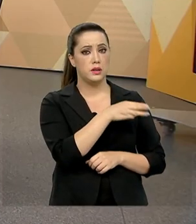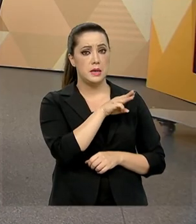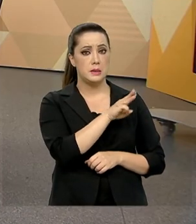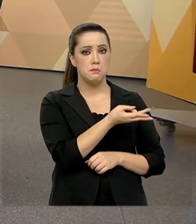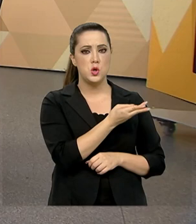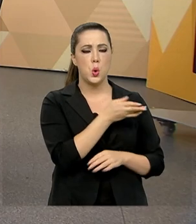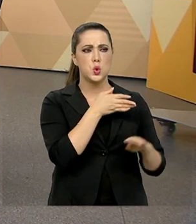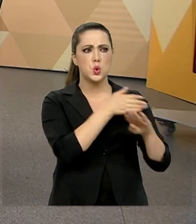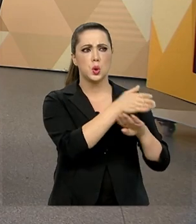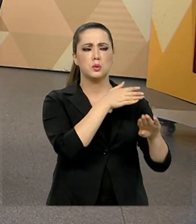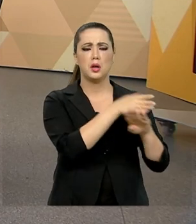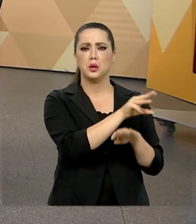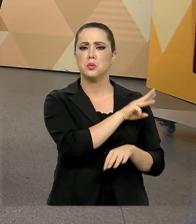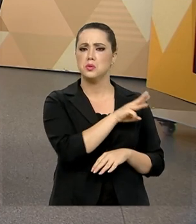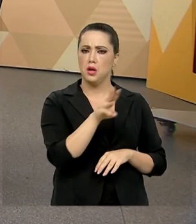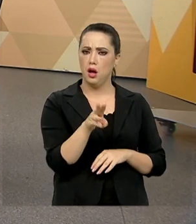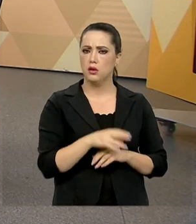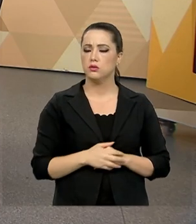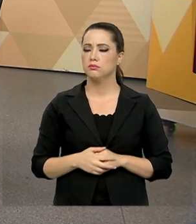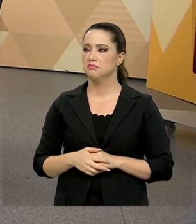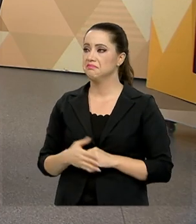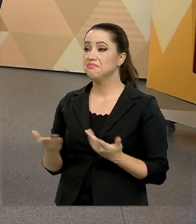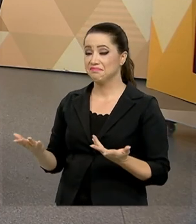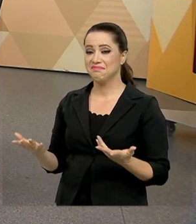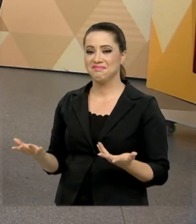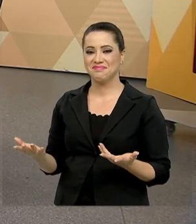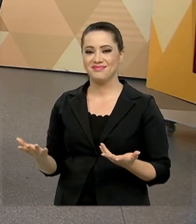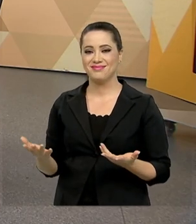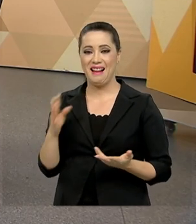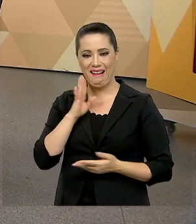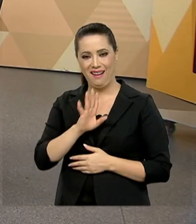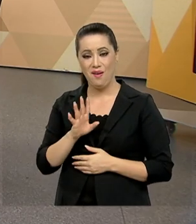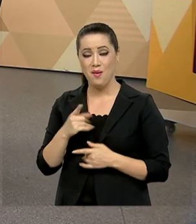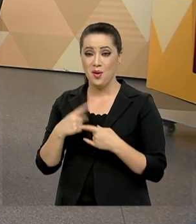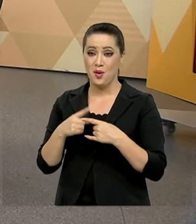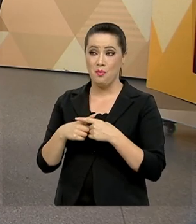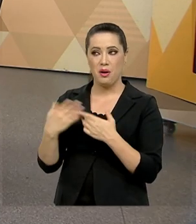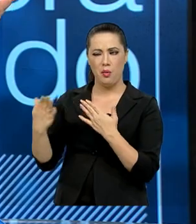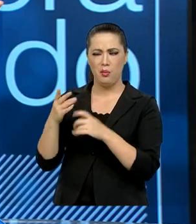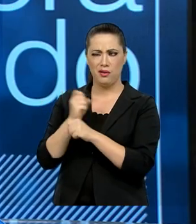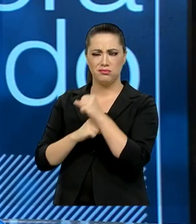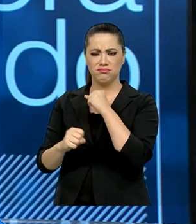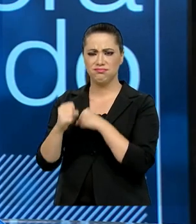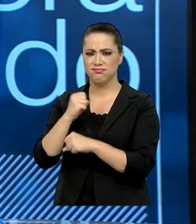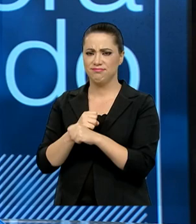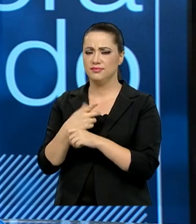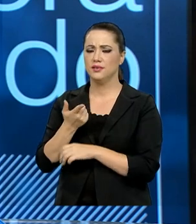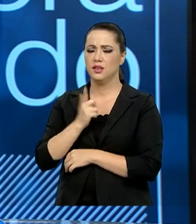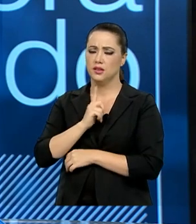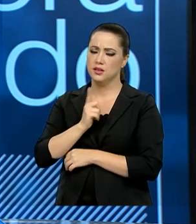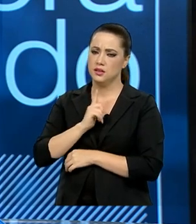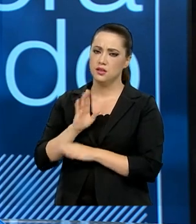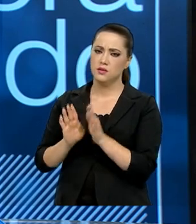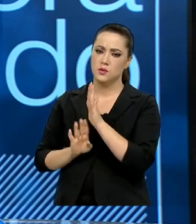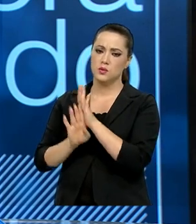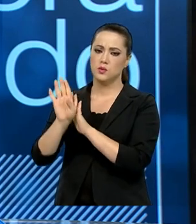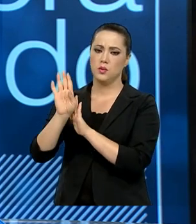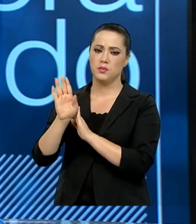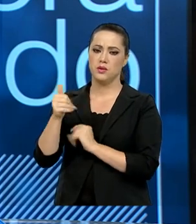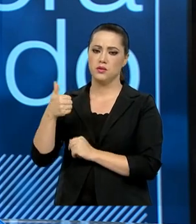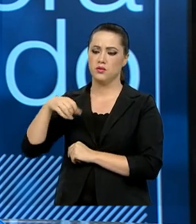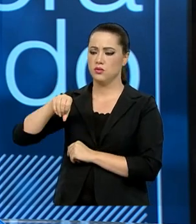nesse período de pandemia, é interessante, houve, comparado com o mesmo período do ano passado, nós tivemos um aumento de